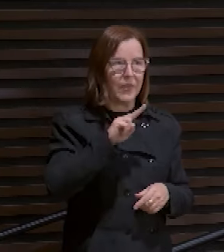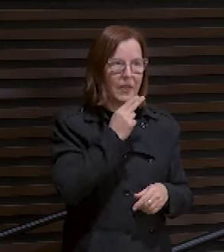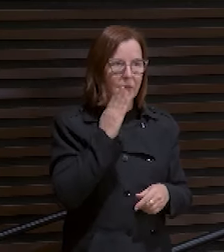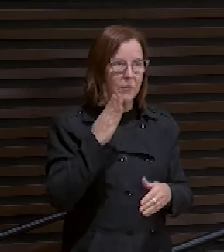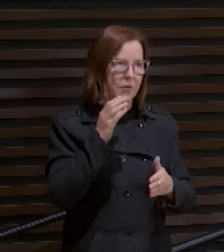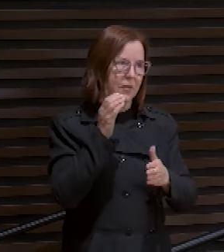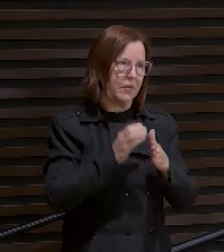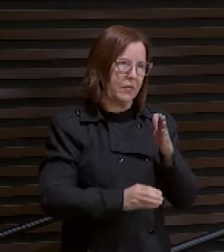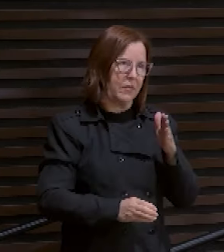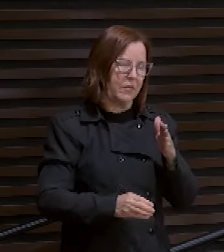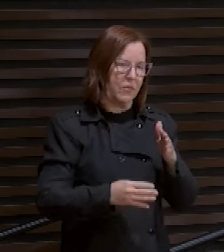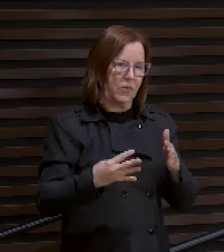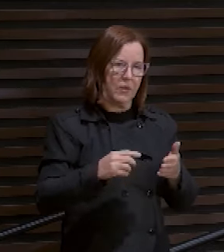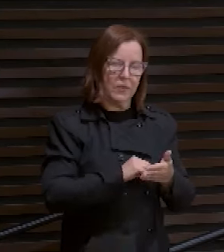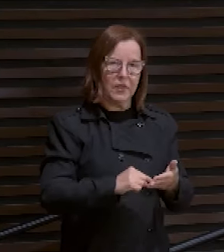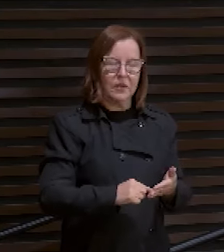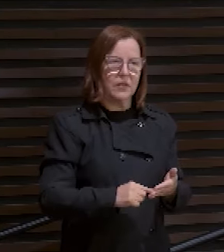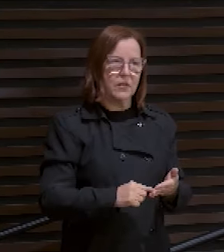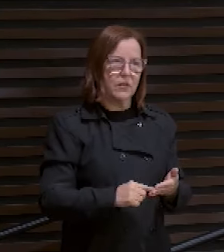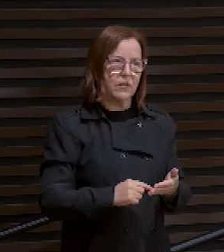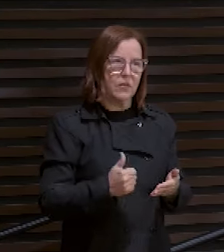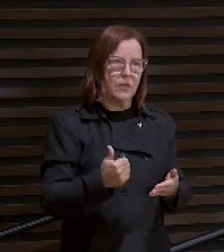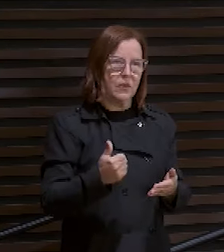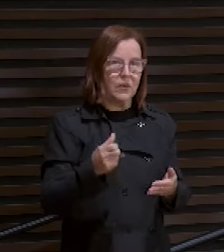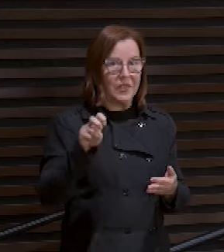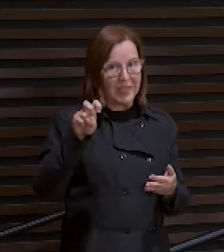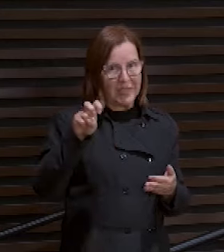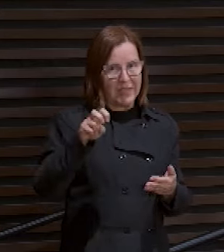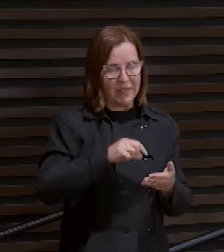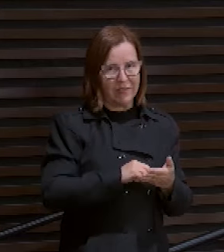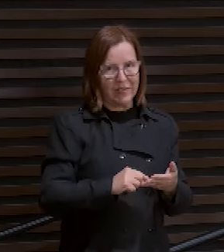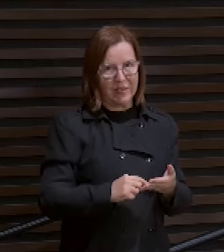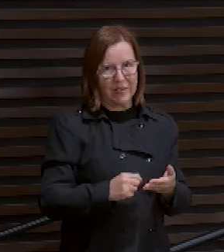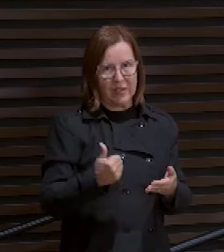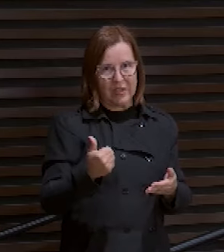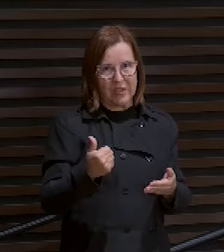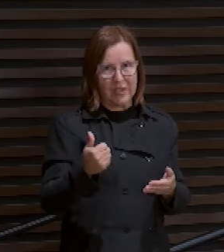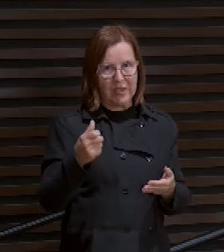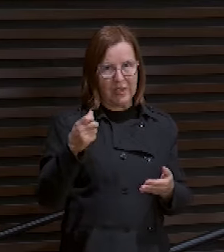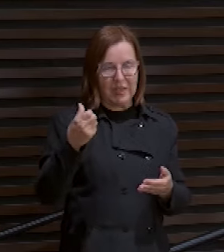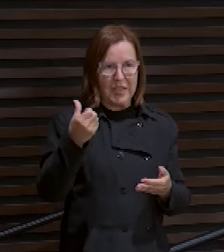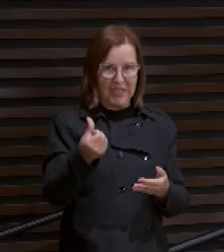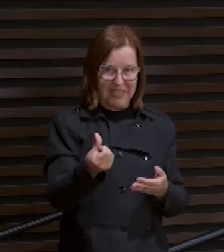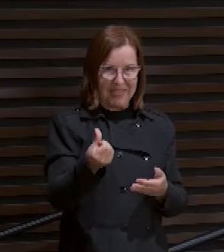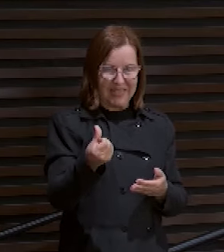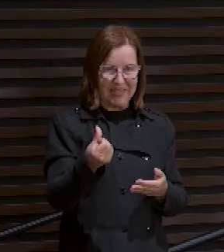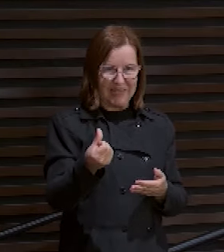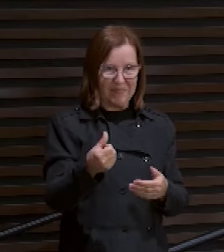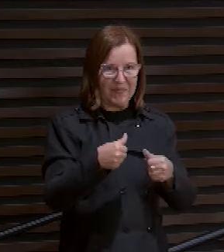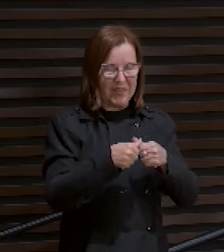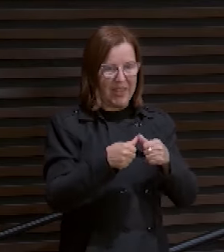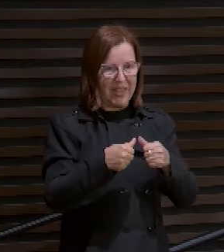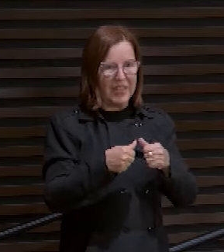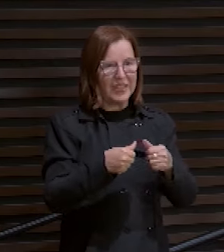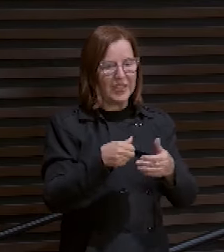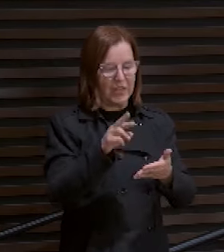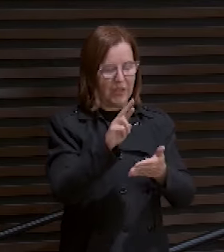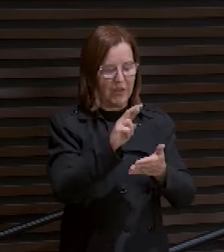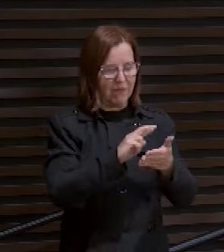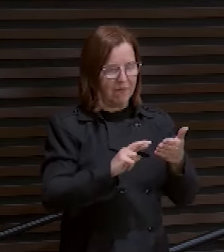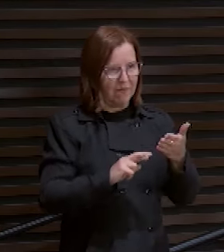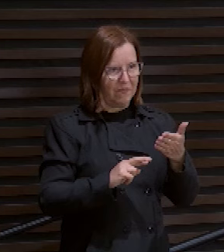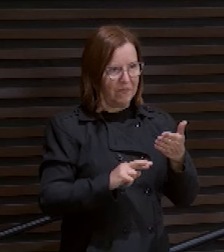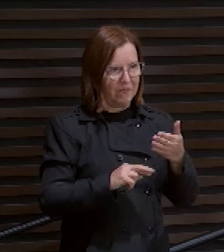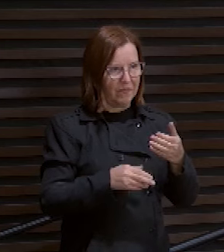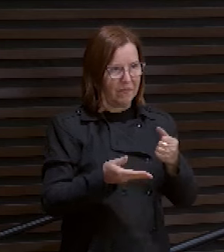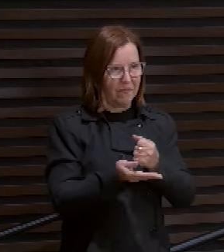15 e 16. Esse vai ser o nosso texto base das vezes que estivermos aqui falando sobre esse